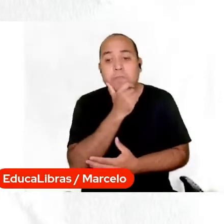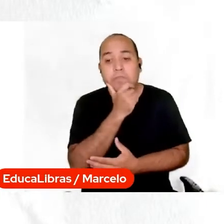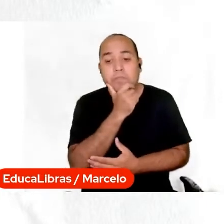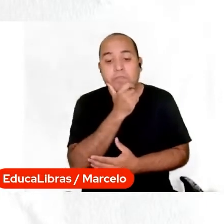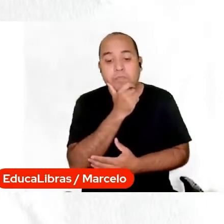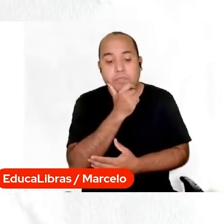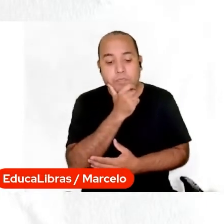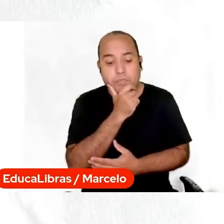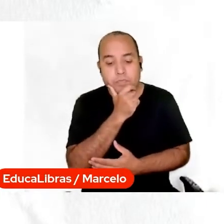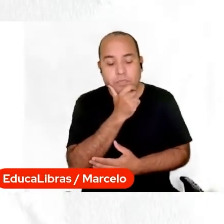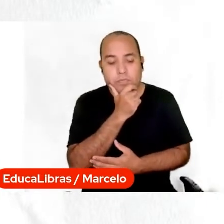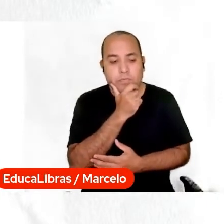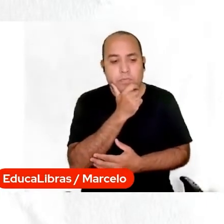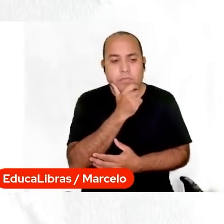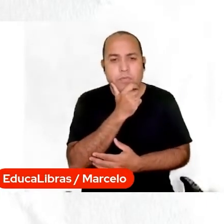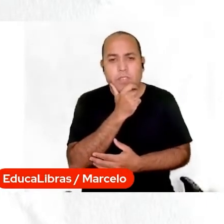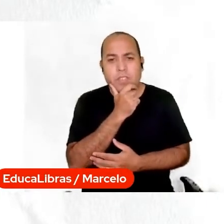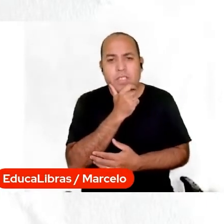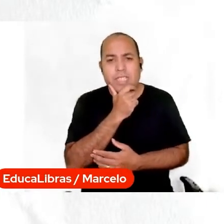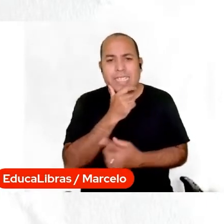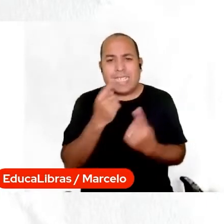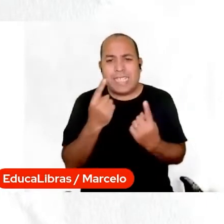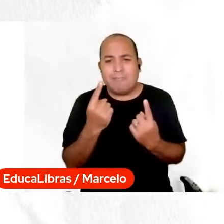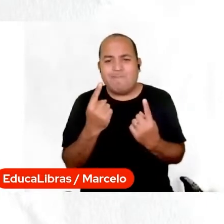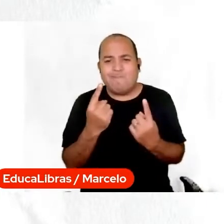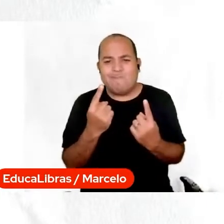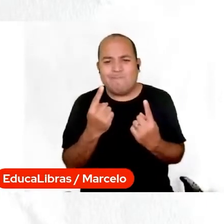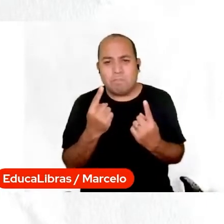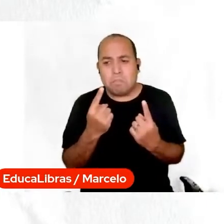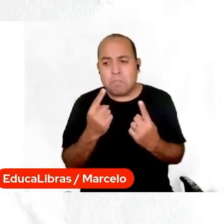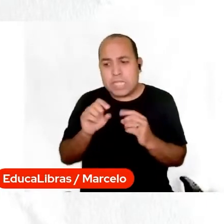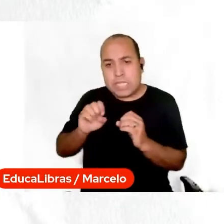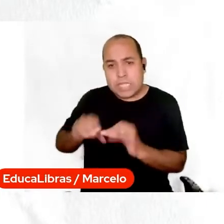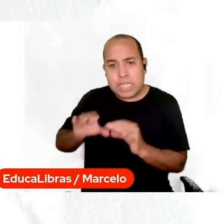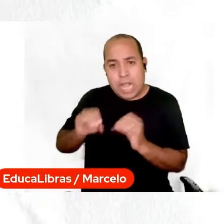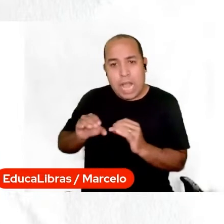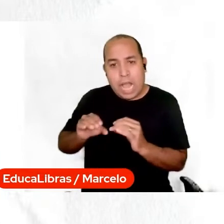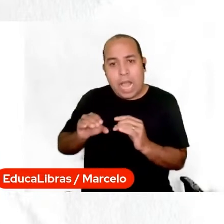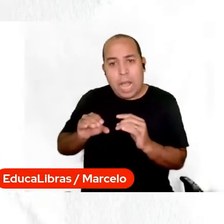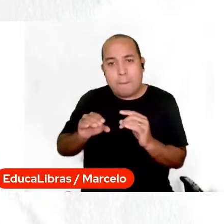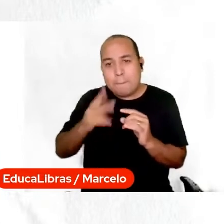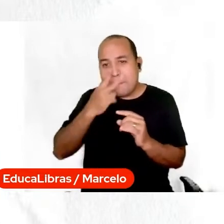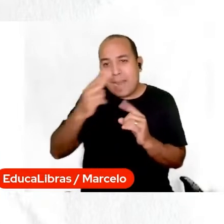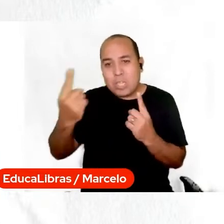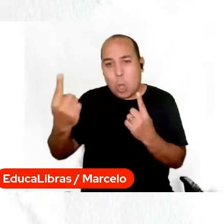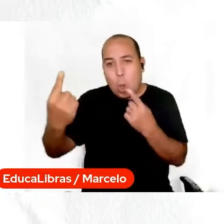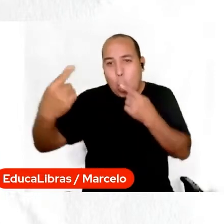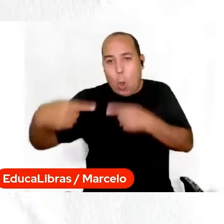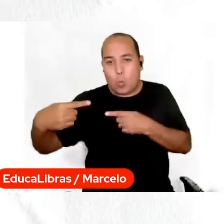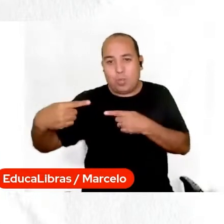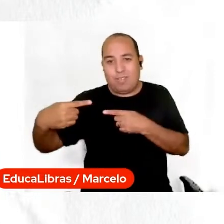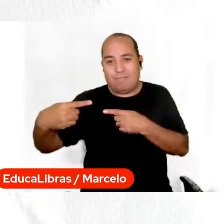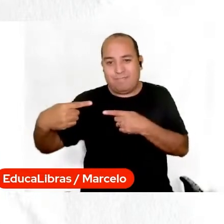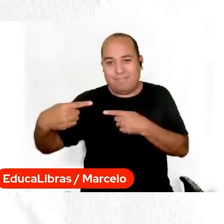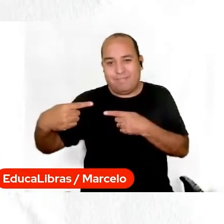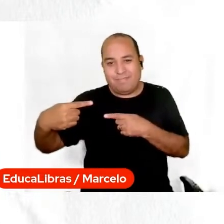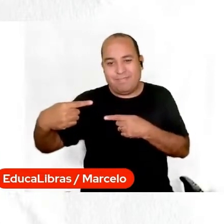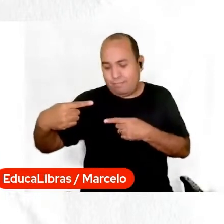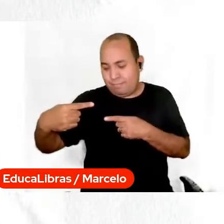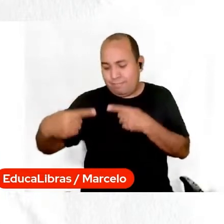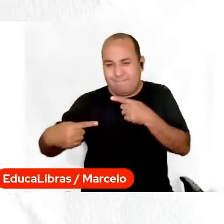com uma contracorrente, que não deveria ser uma contracorrente. Mas, infelizmente, o que a gente percebe é um